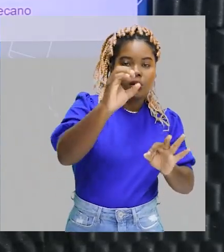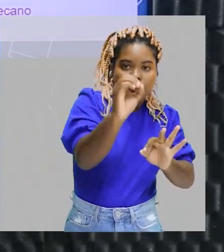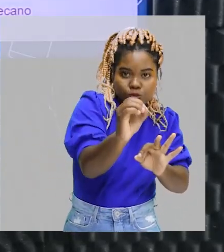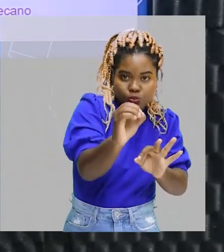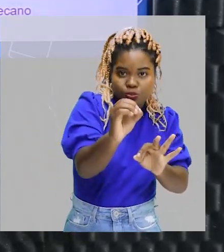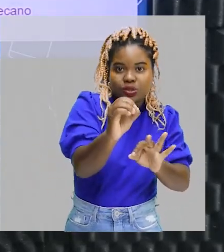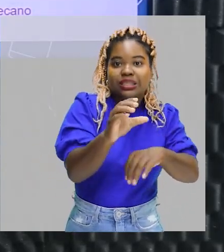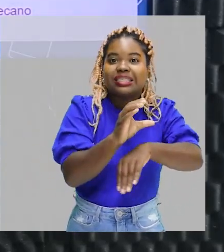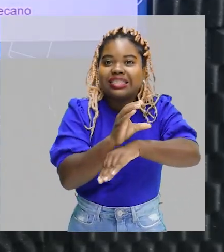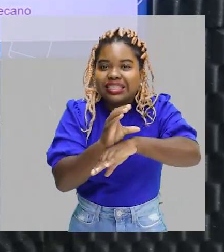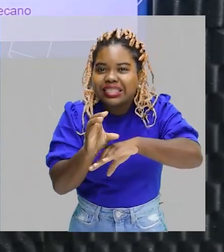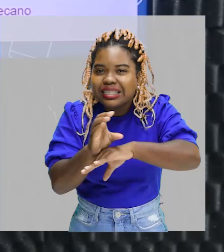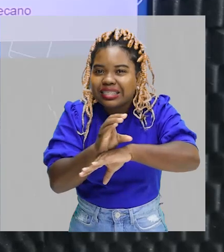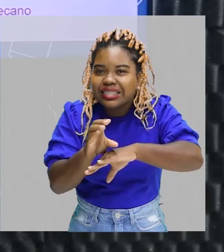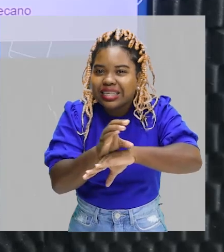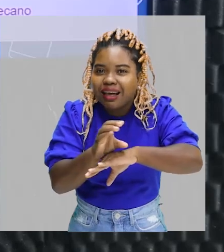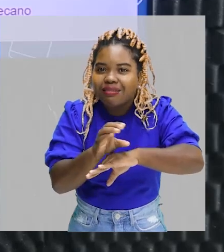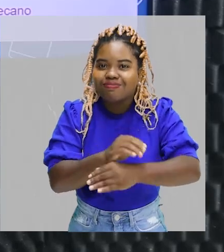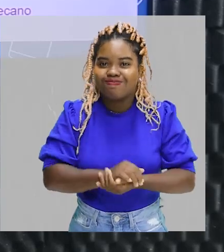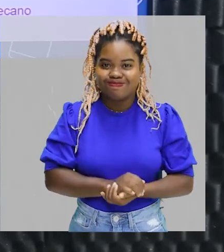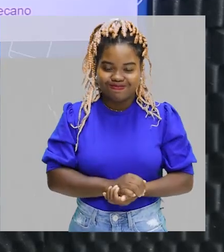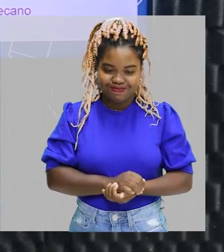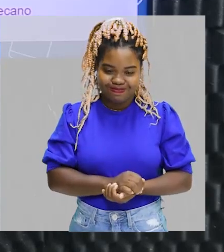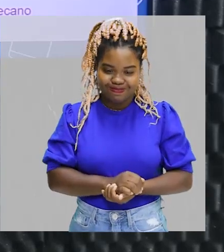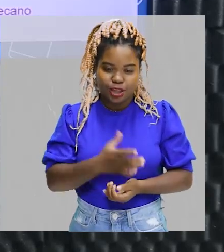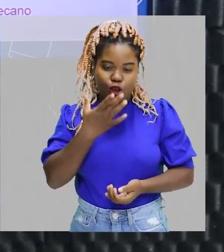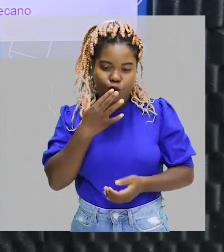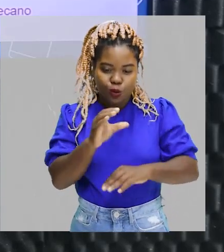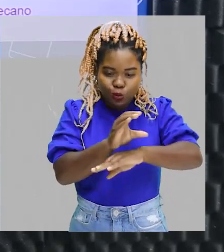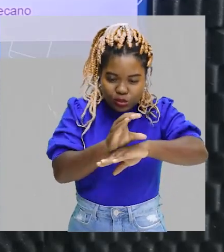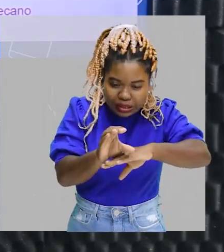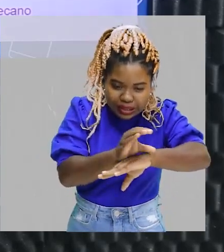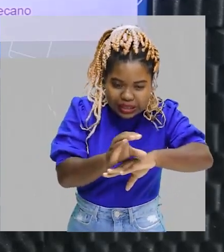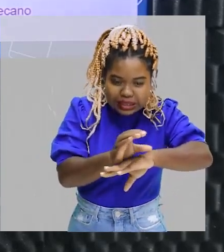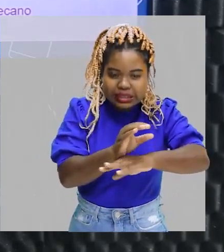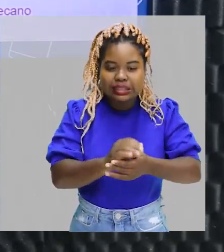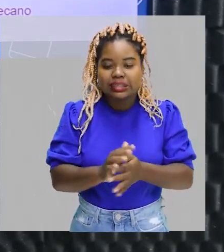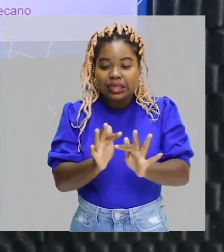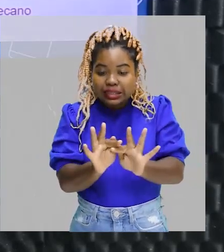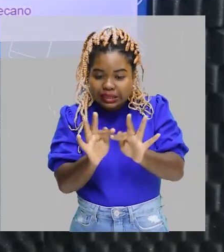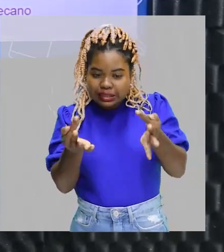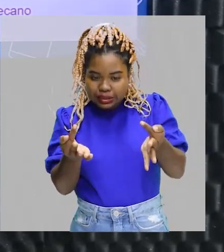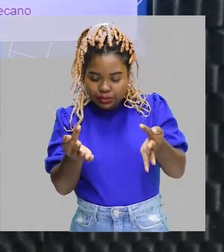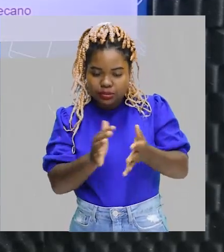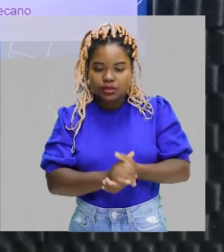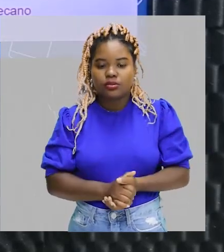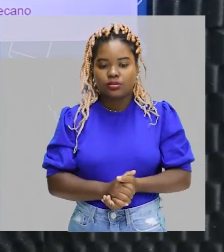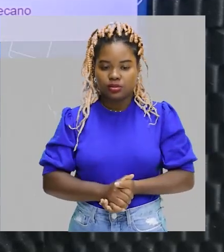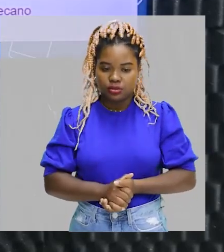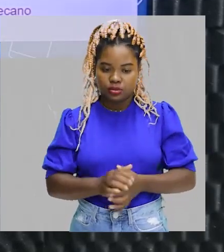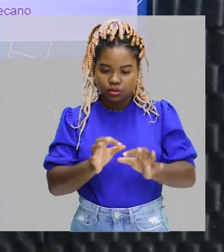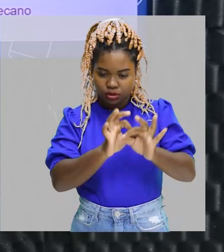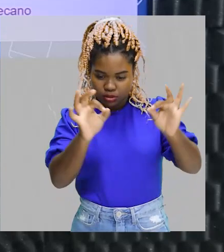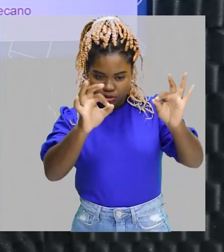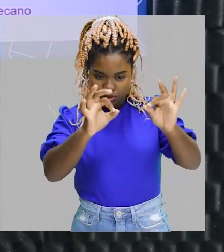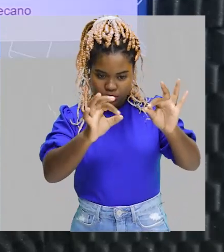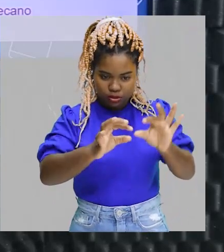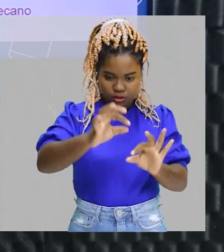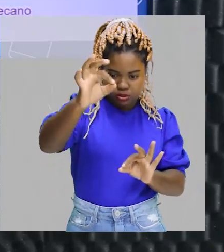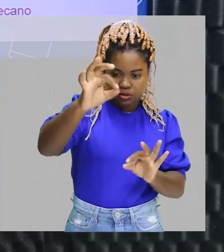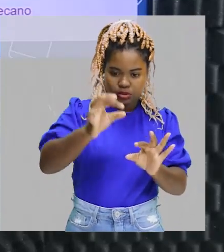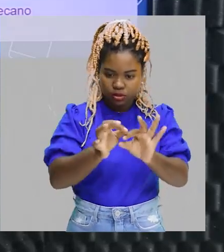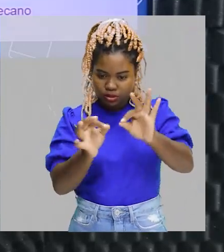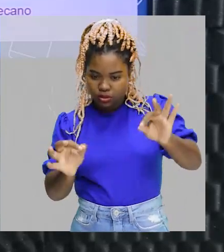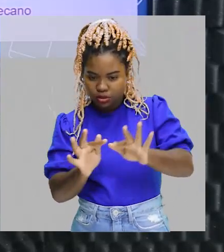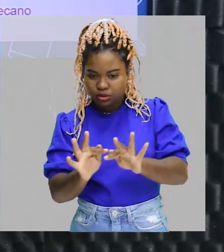entre as bolinhas pretas, turma, são apenas ligações simples. Então, intermediário AN.